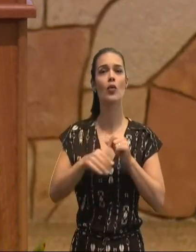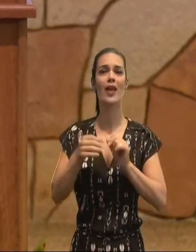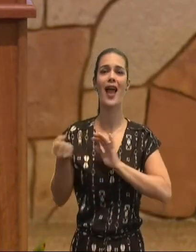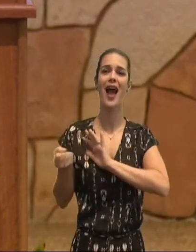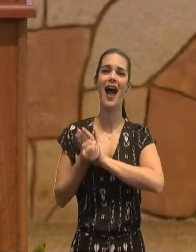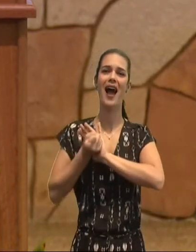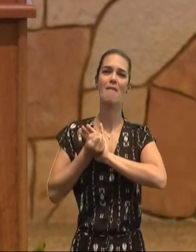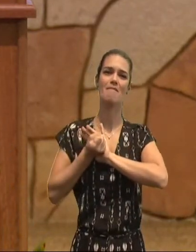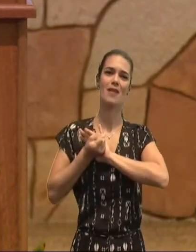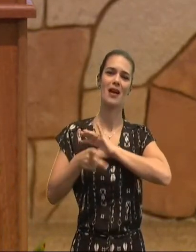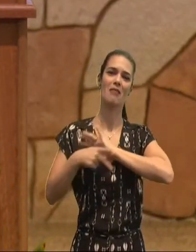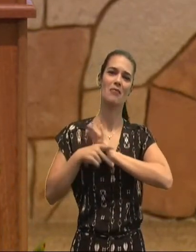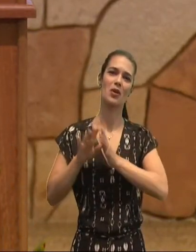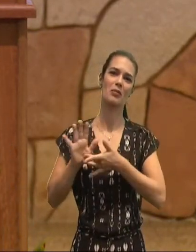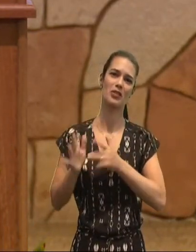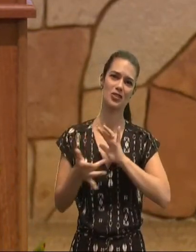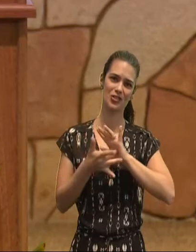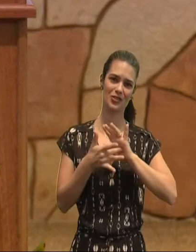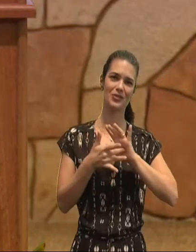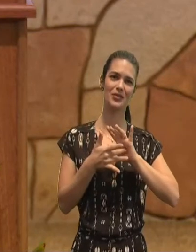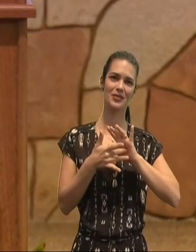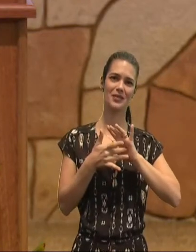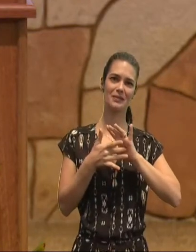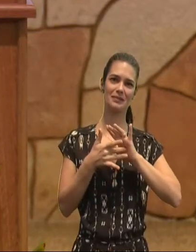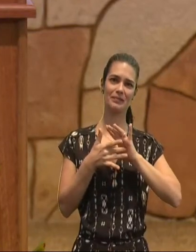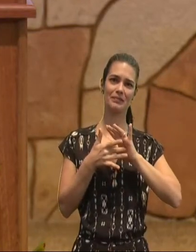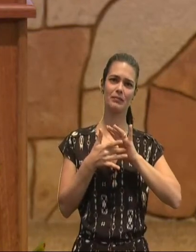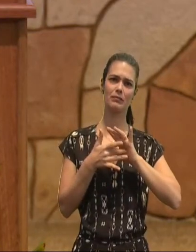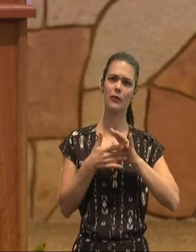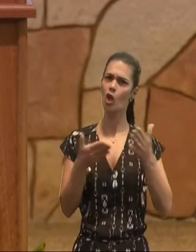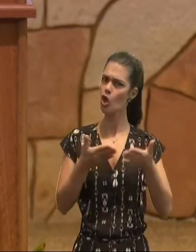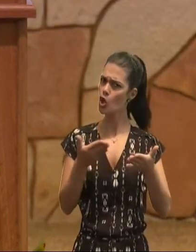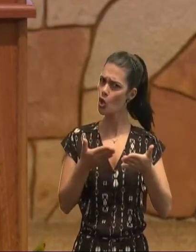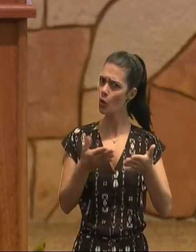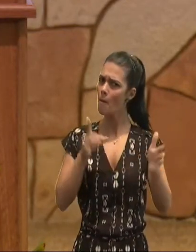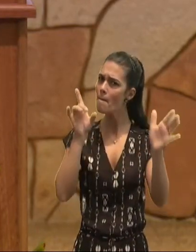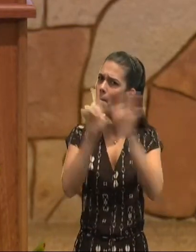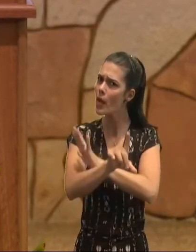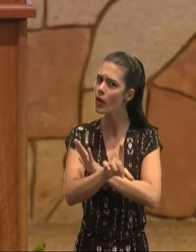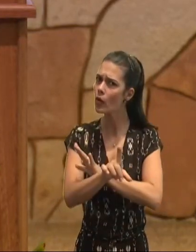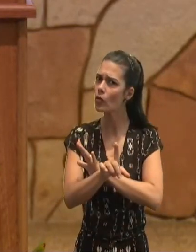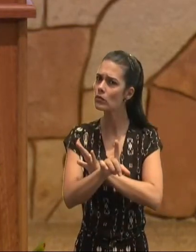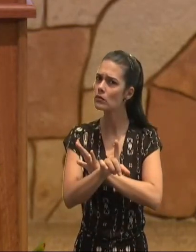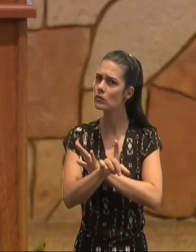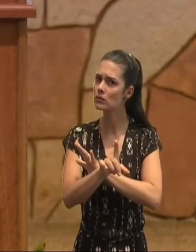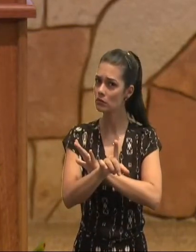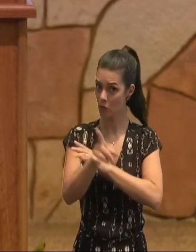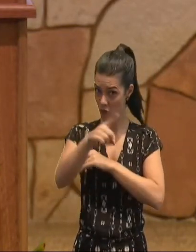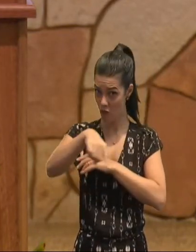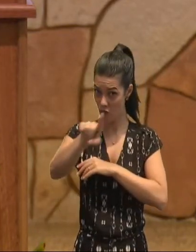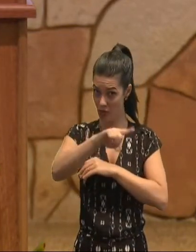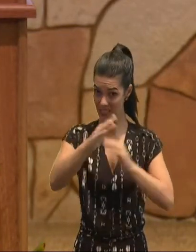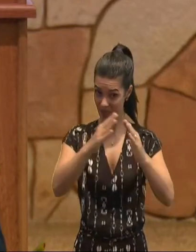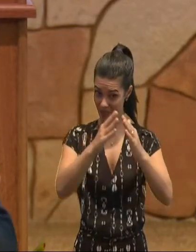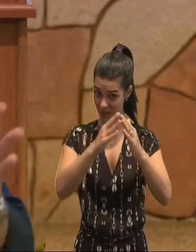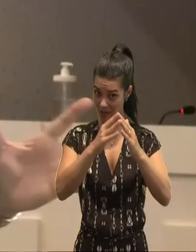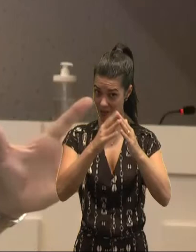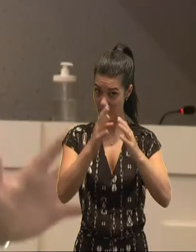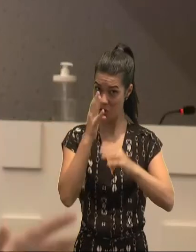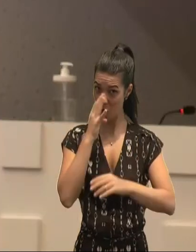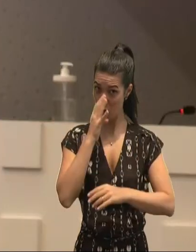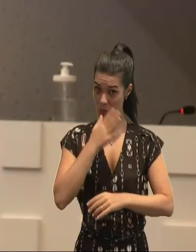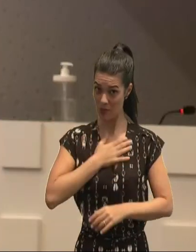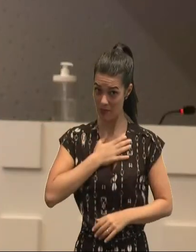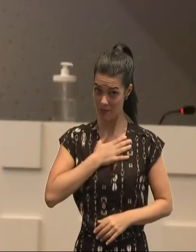as marcas, de Cristo, e a minha pergunta, para você, que me assiste, a minha pergunta, para